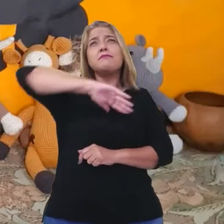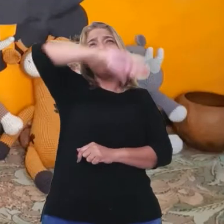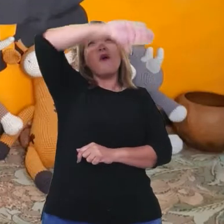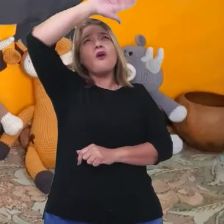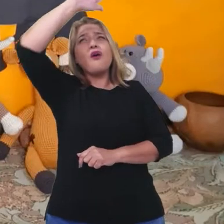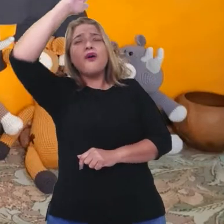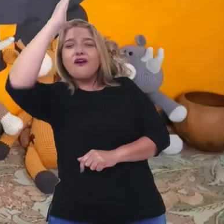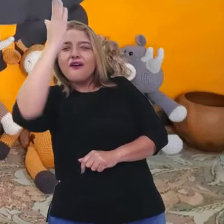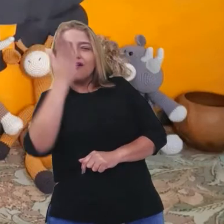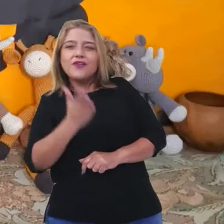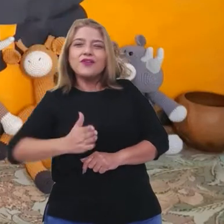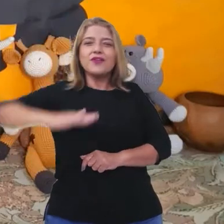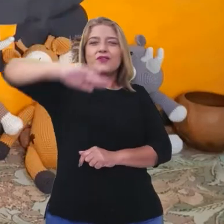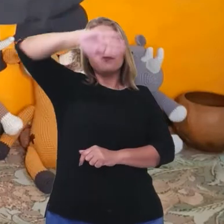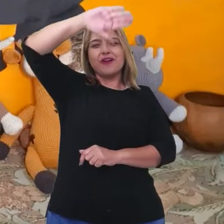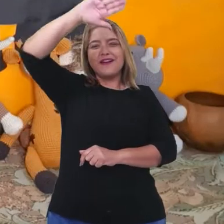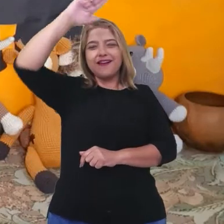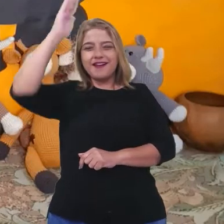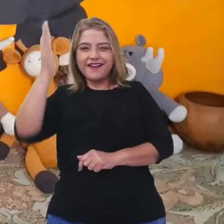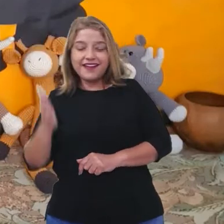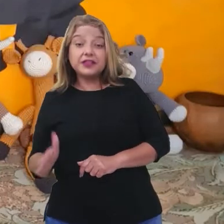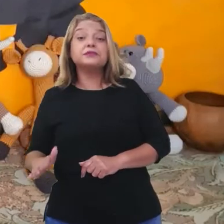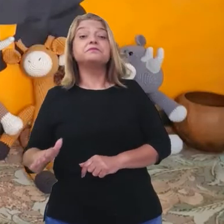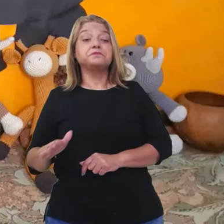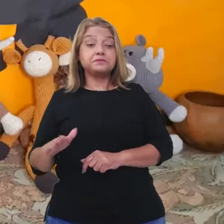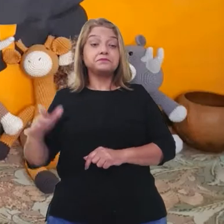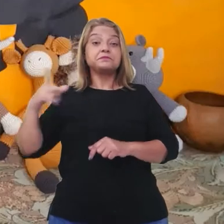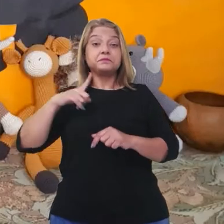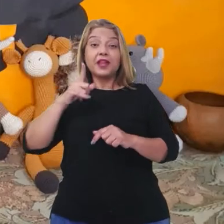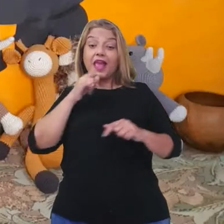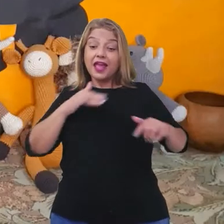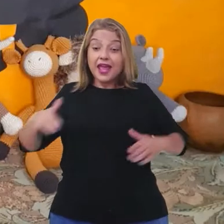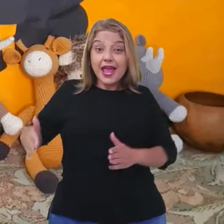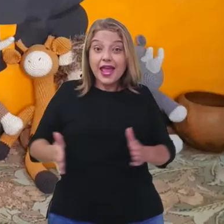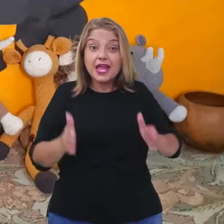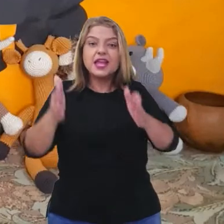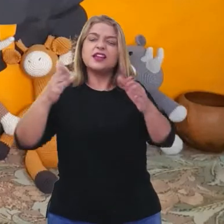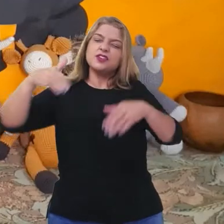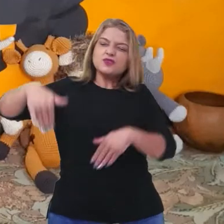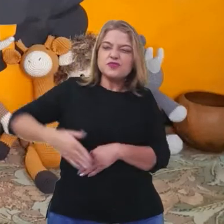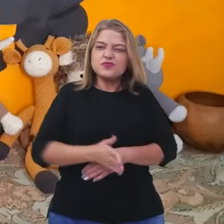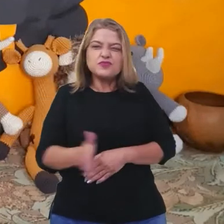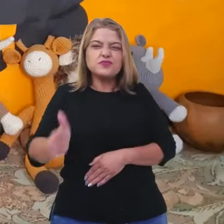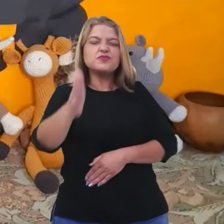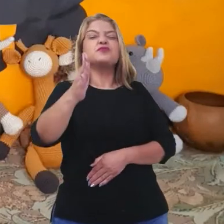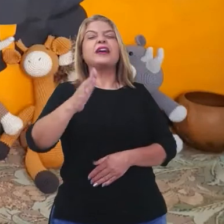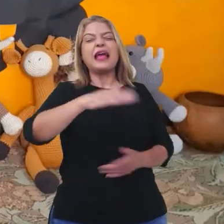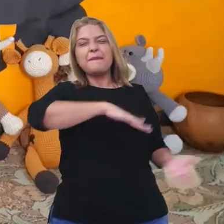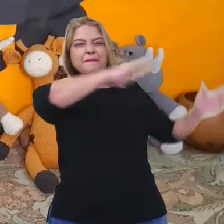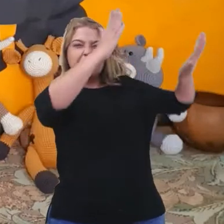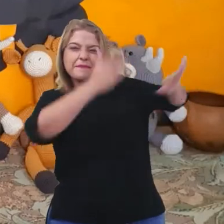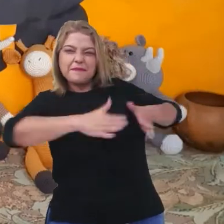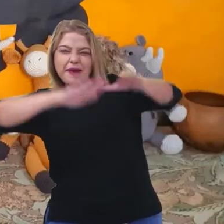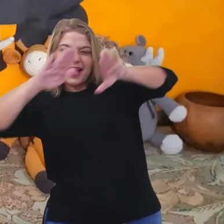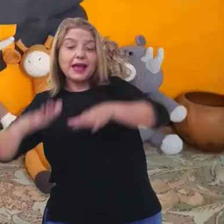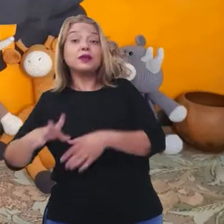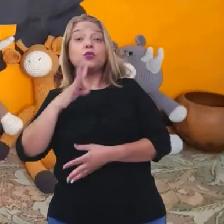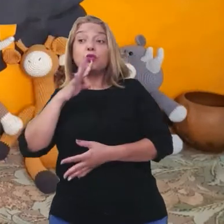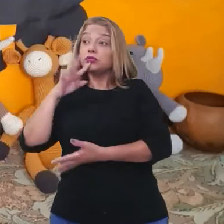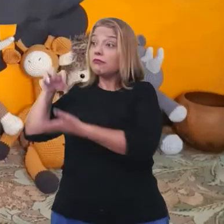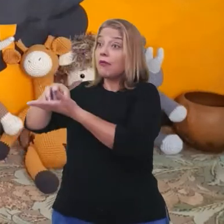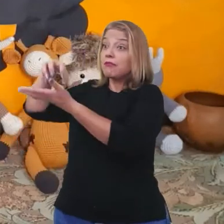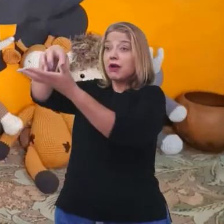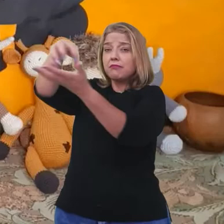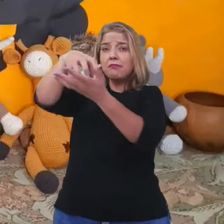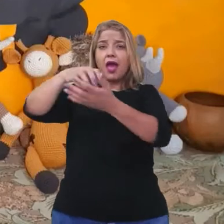subindo e descendo. Atravessaram rios e mares. Conheceram aldeias grandes e